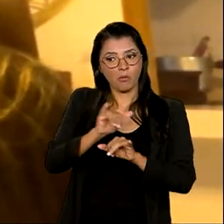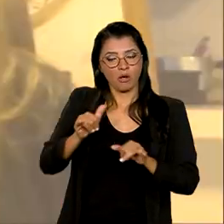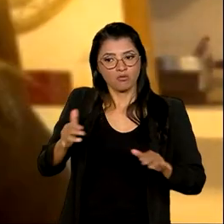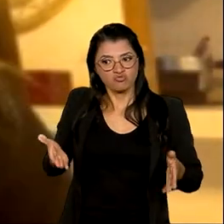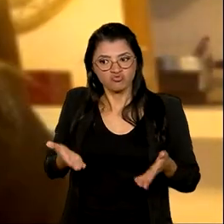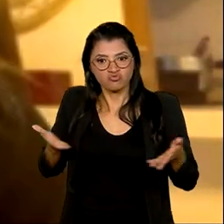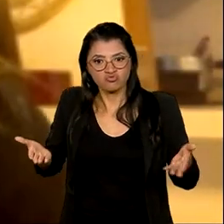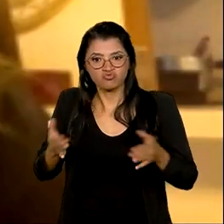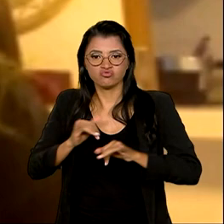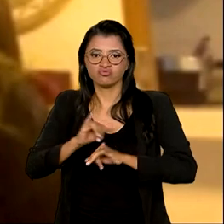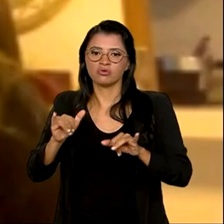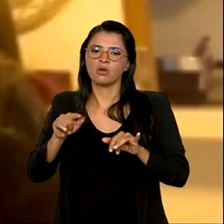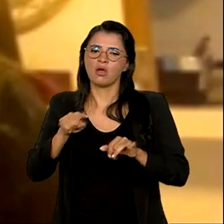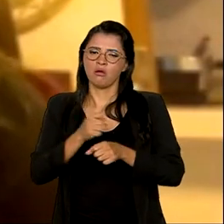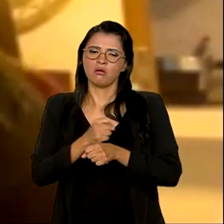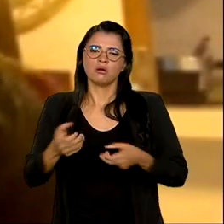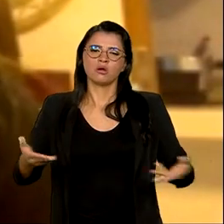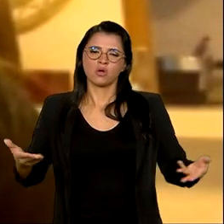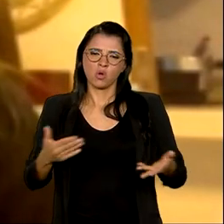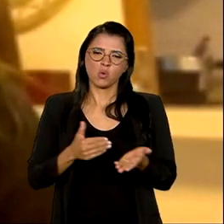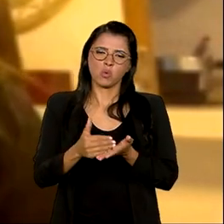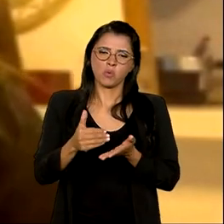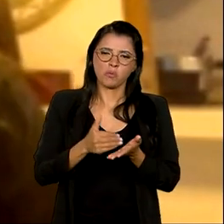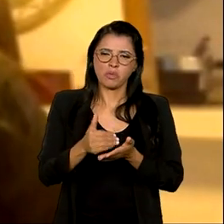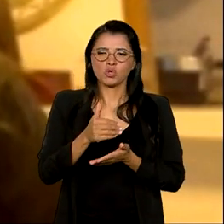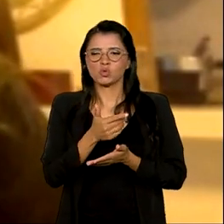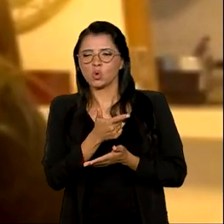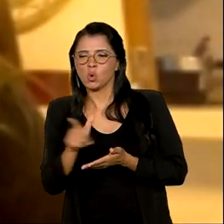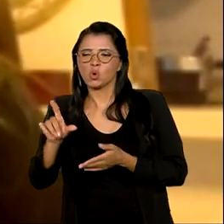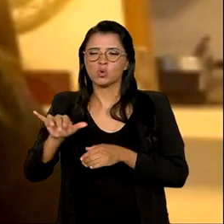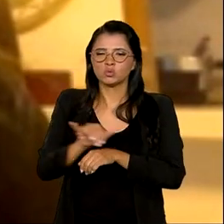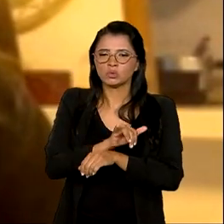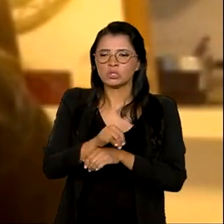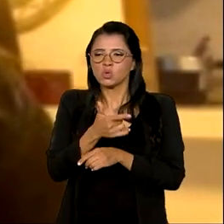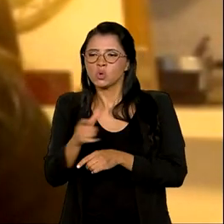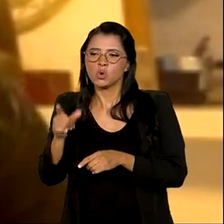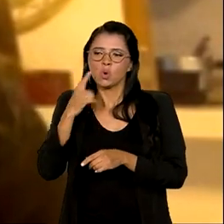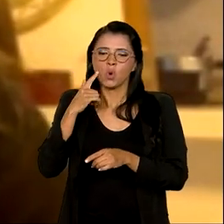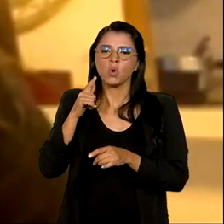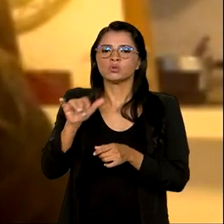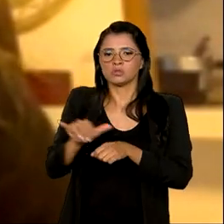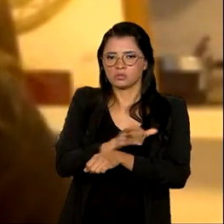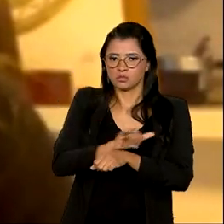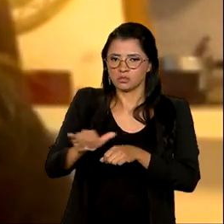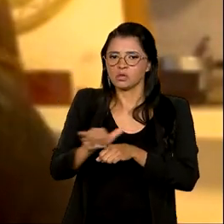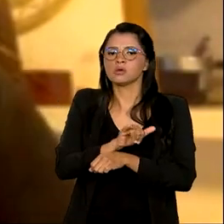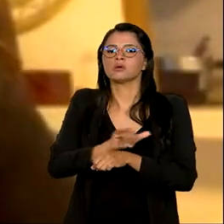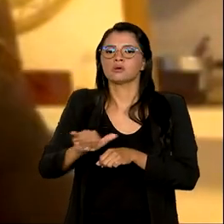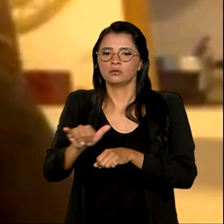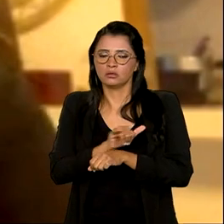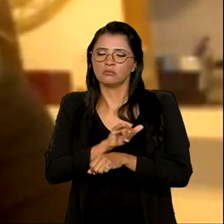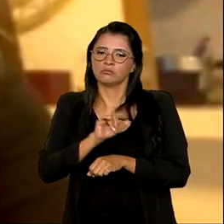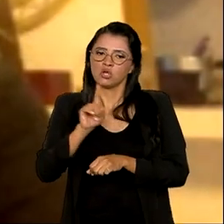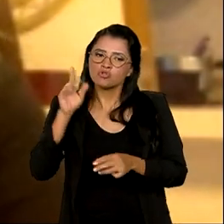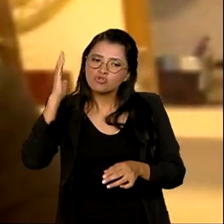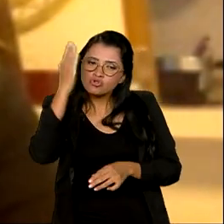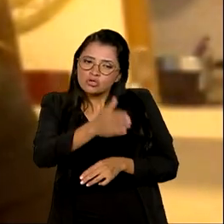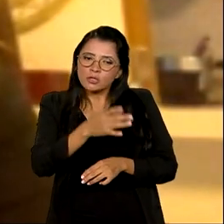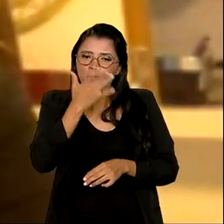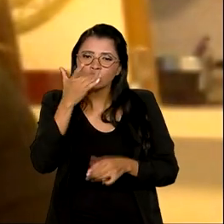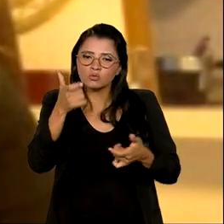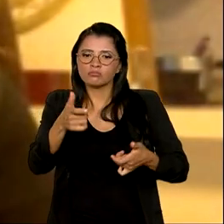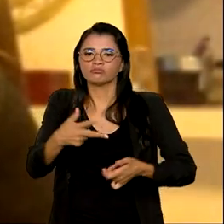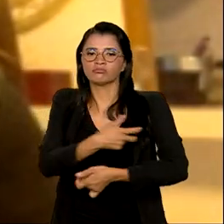intensa. Acho que esse ano que a gente começou a ter outras ações que vão mais direto ao